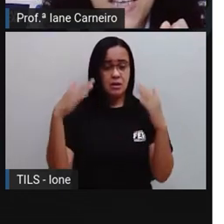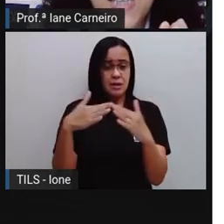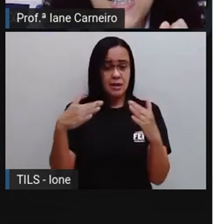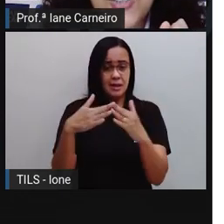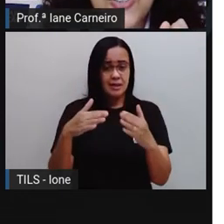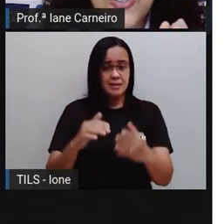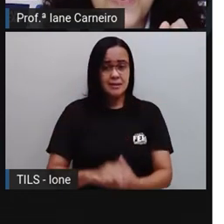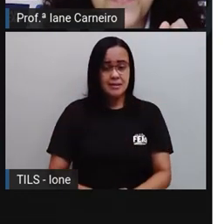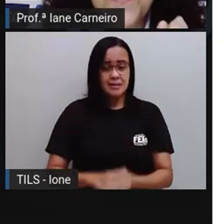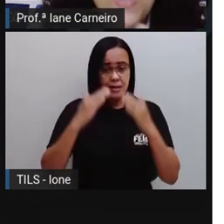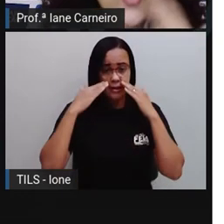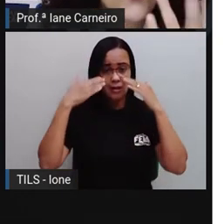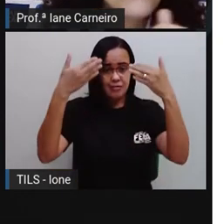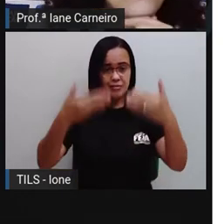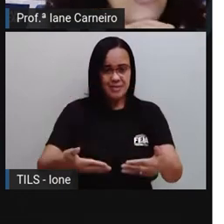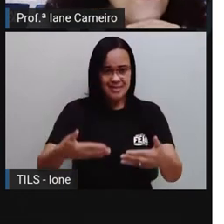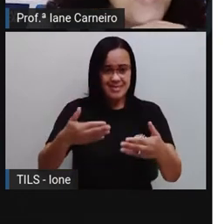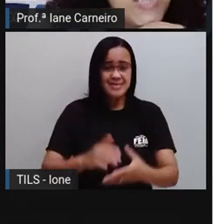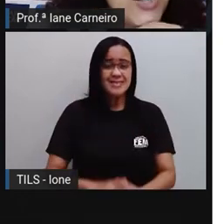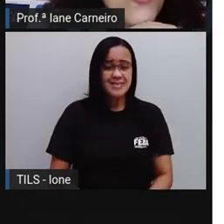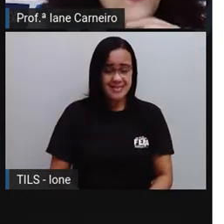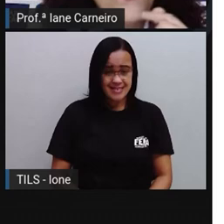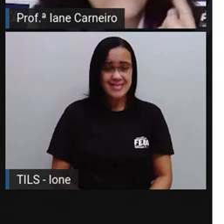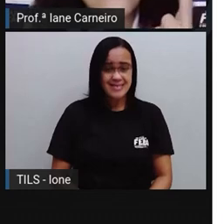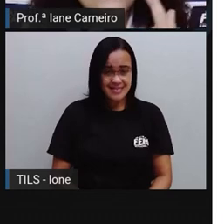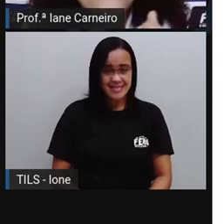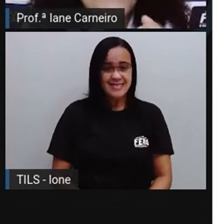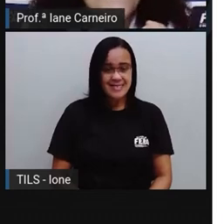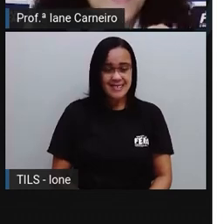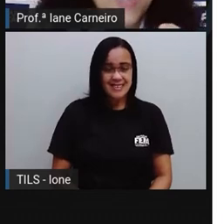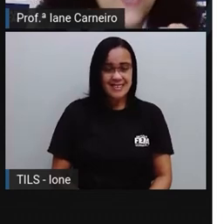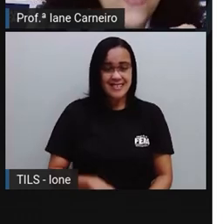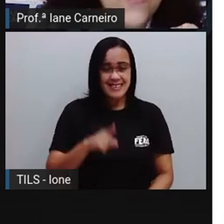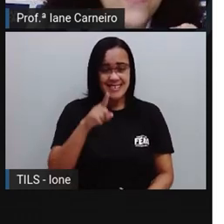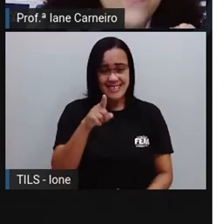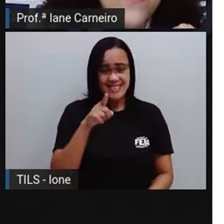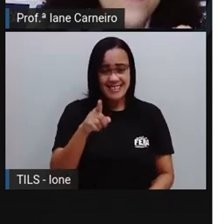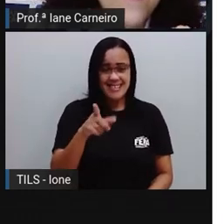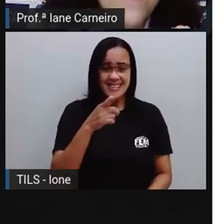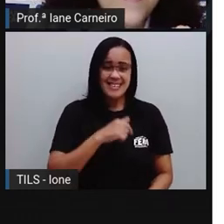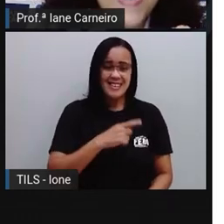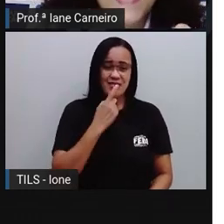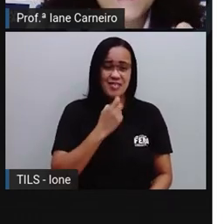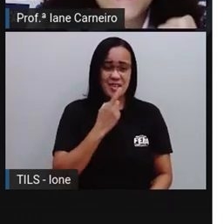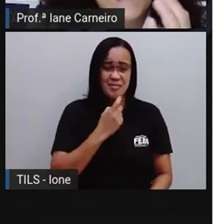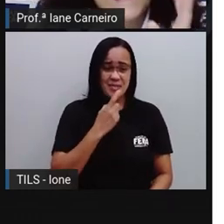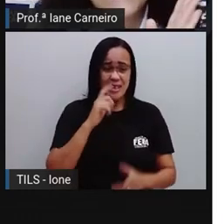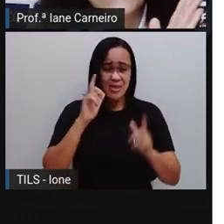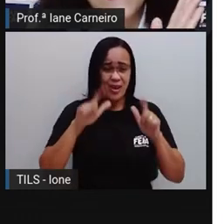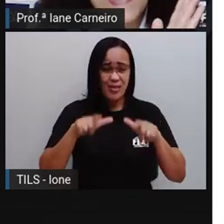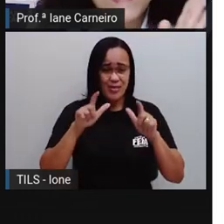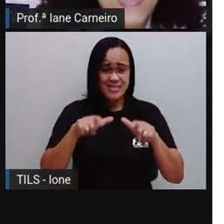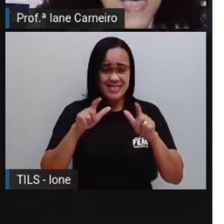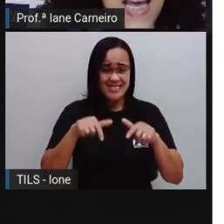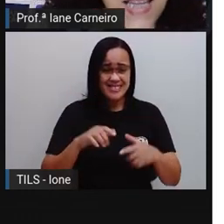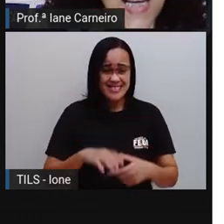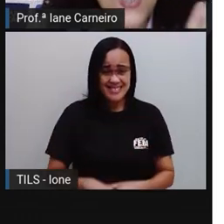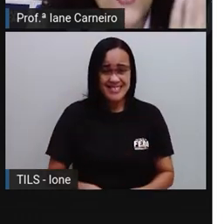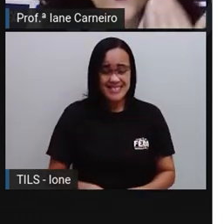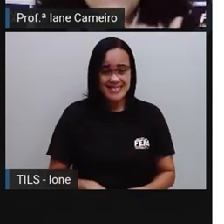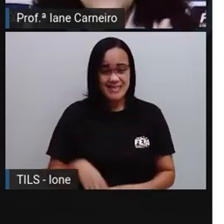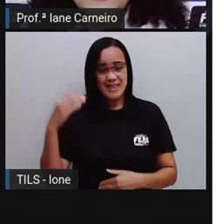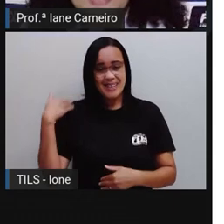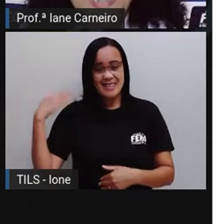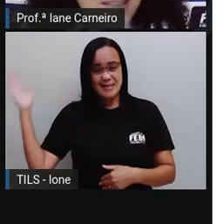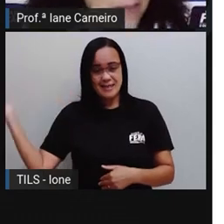frente. Onde está o menino de vermelho? Está à esquerda